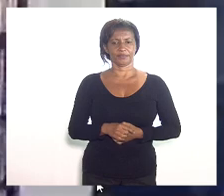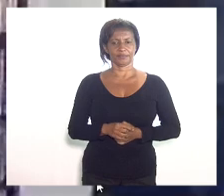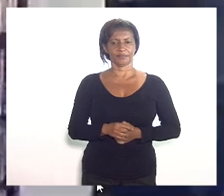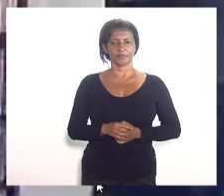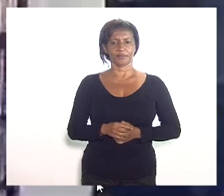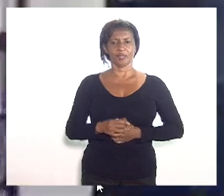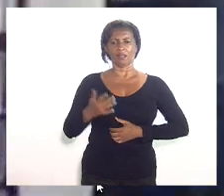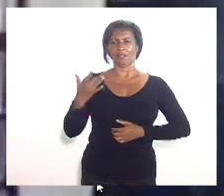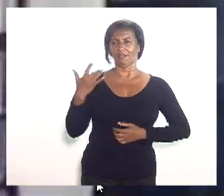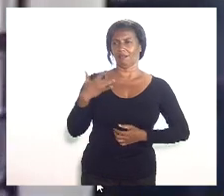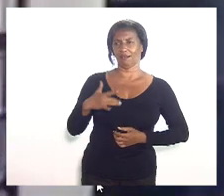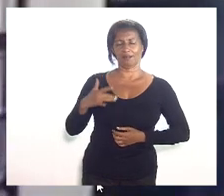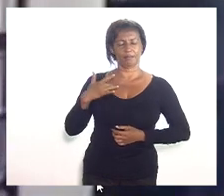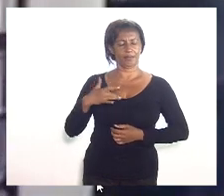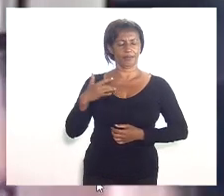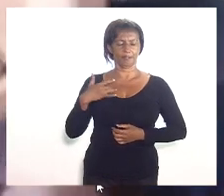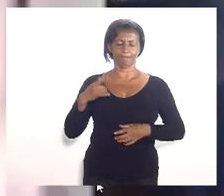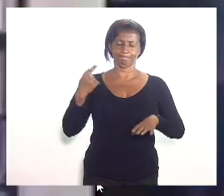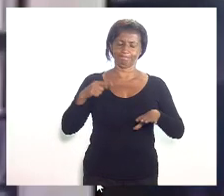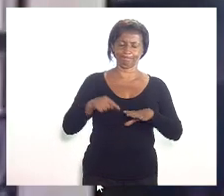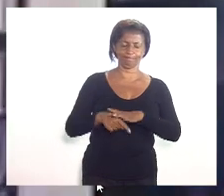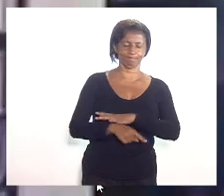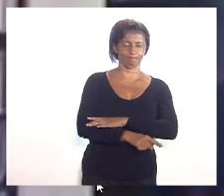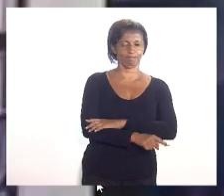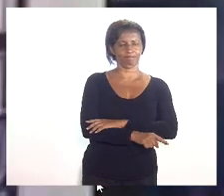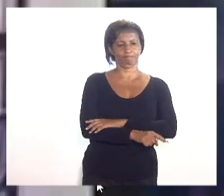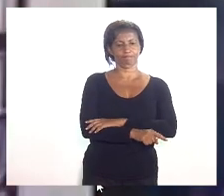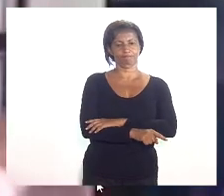Lamento profundamente, a questão